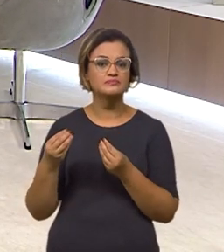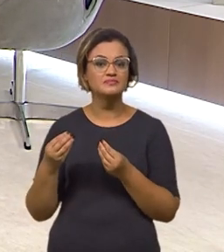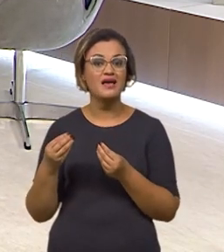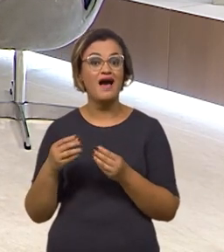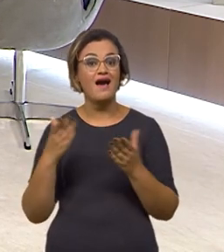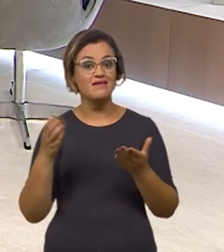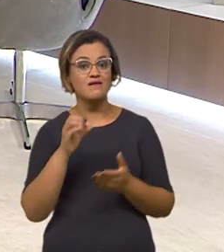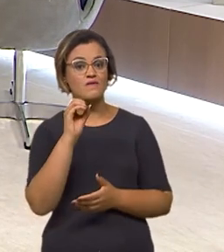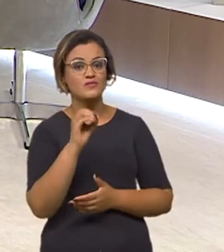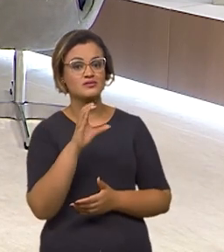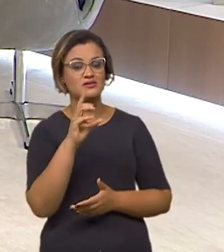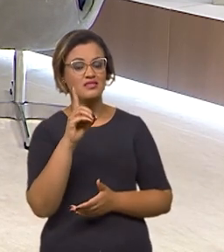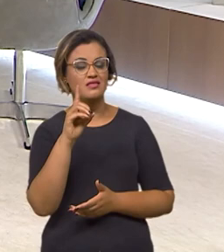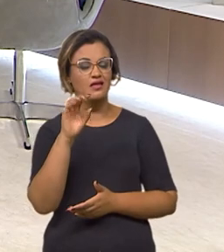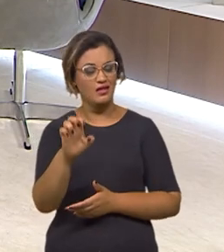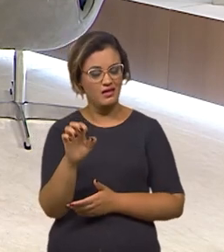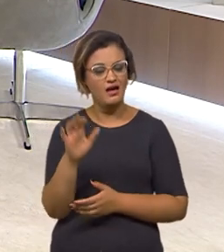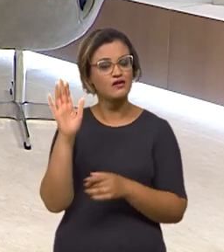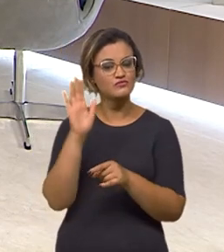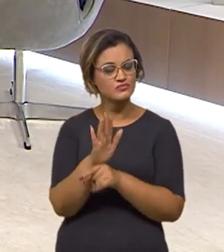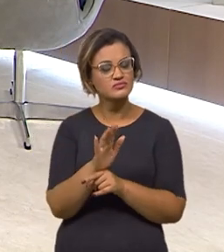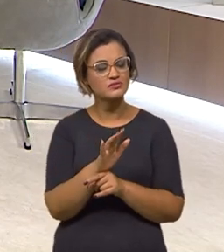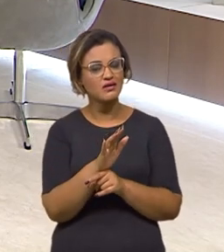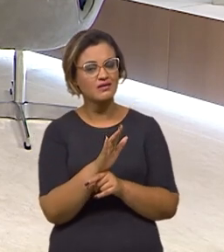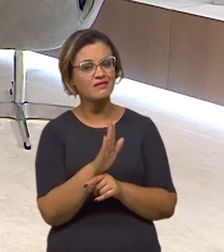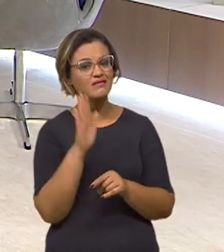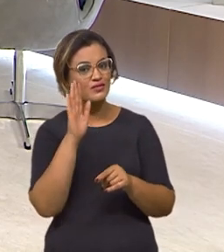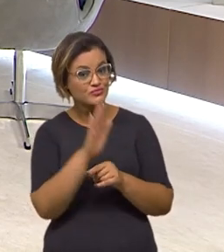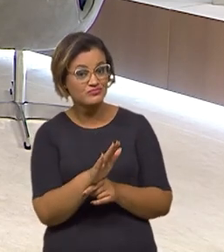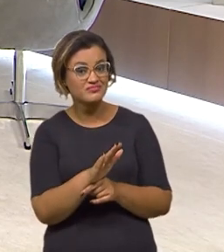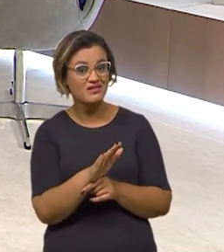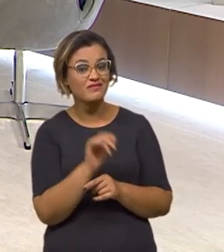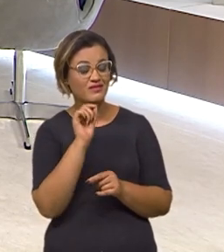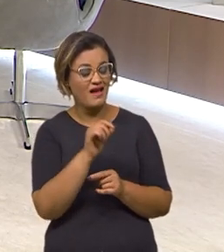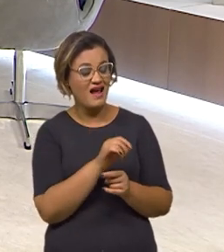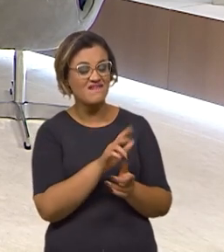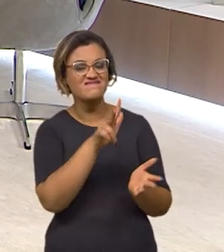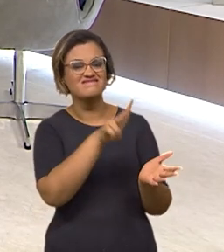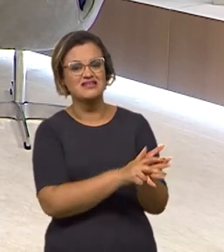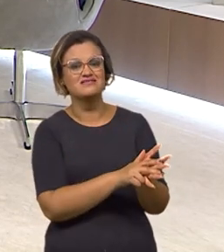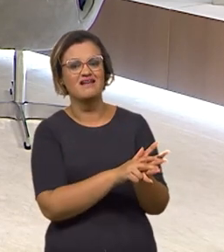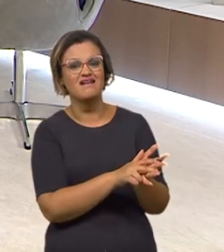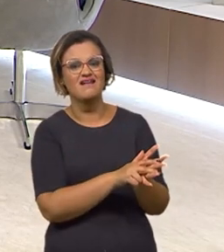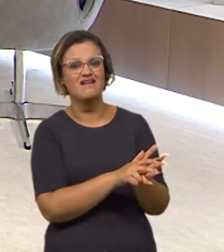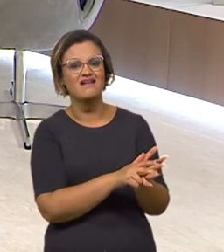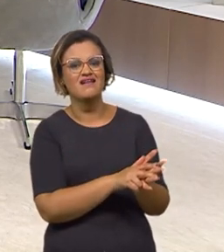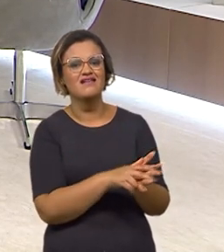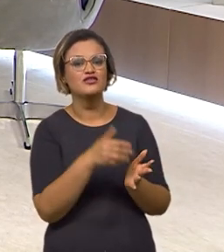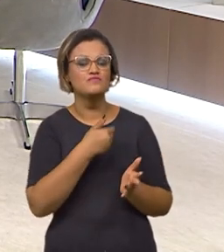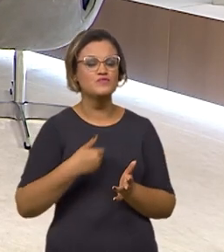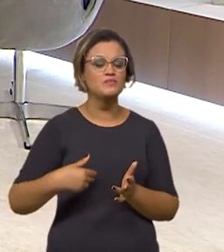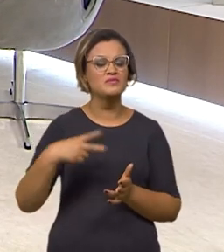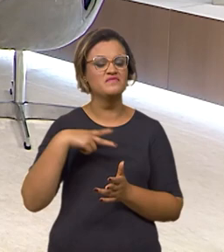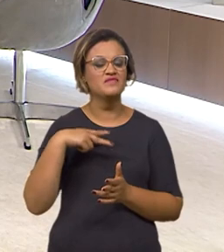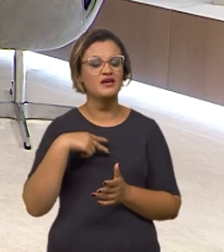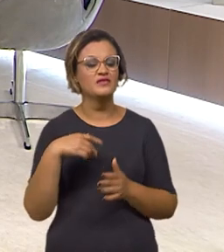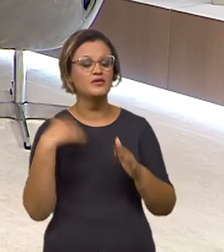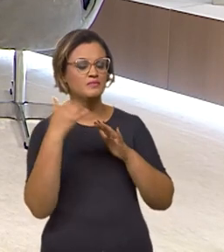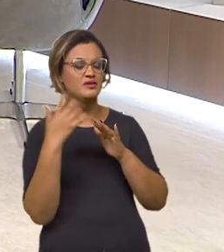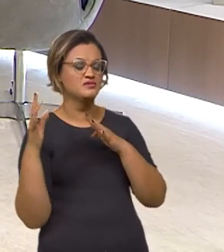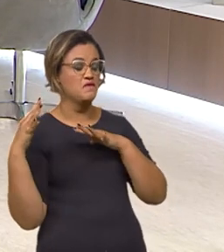preconiza uma série de regras, de formas de relação entre público-privado que são